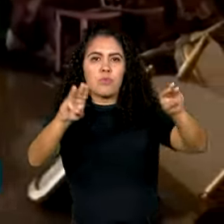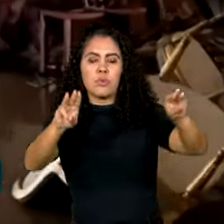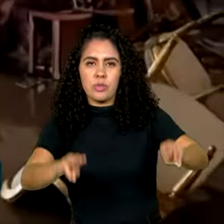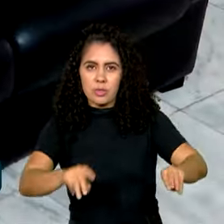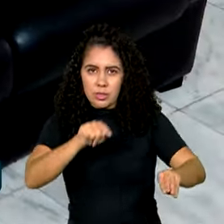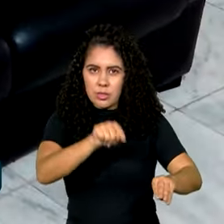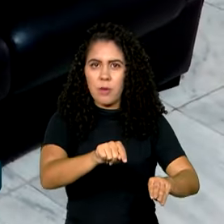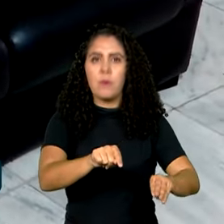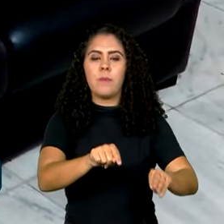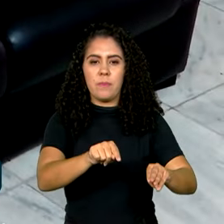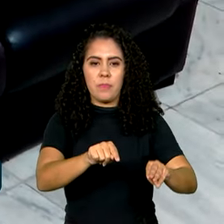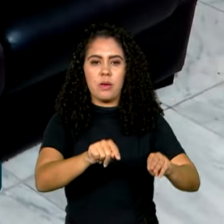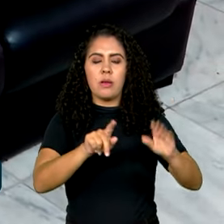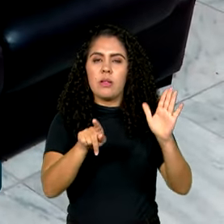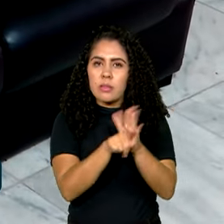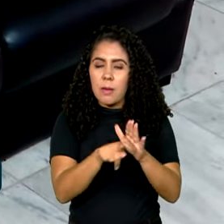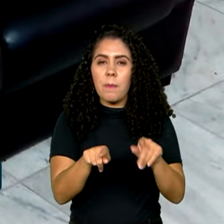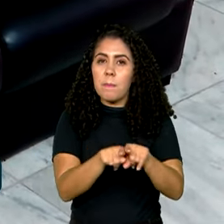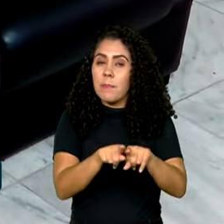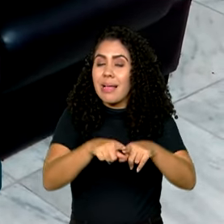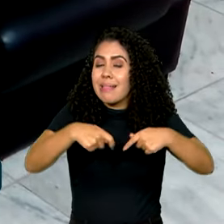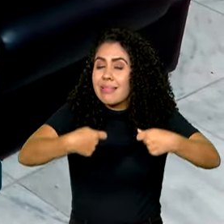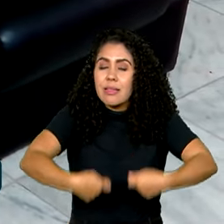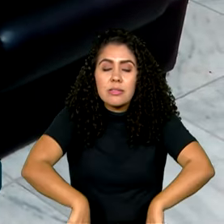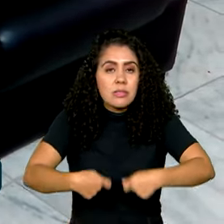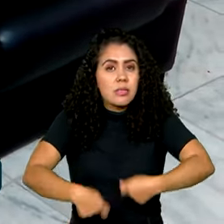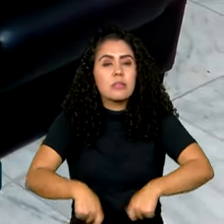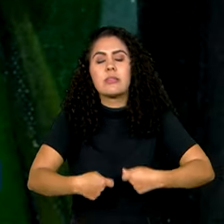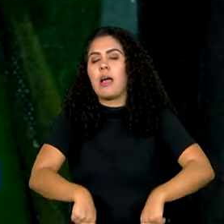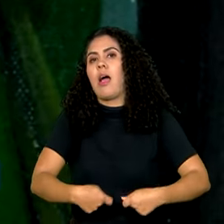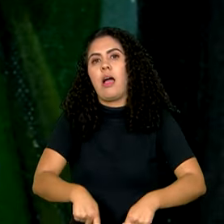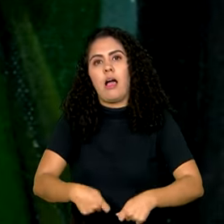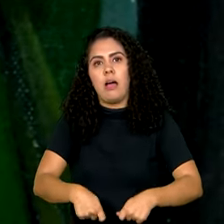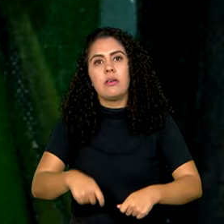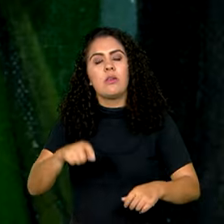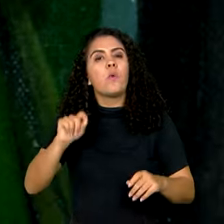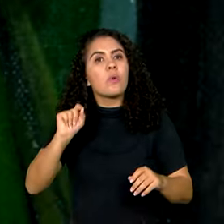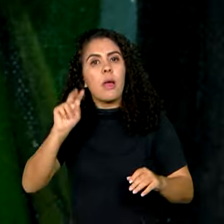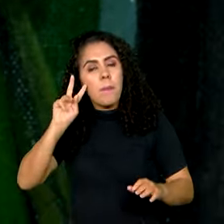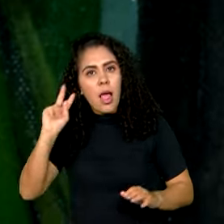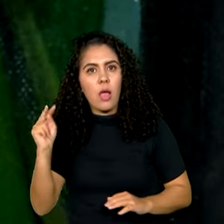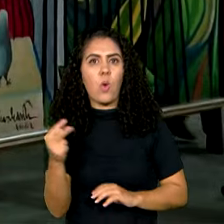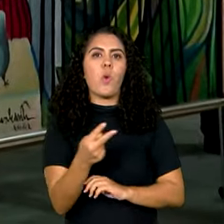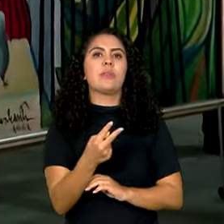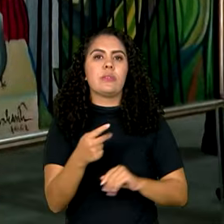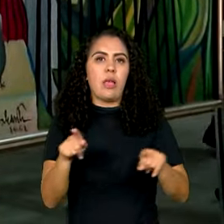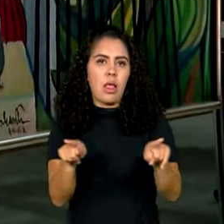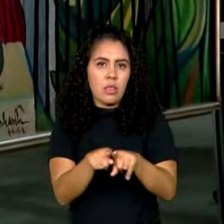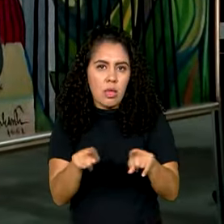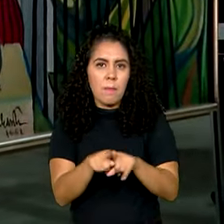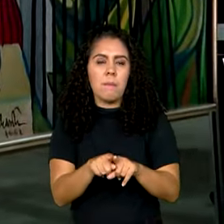tão necessário reconhecimento para acolher esse lado da nossa história.